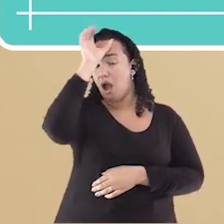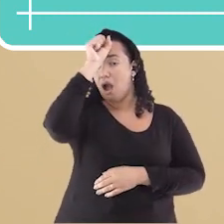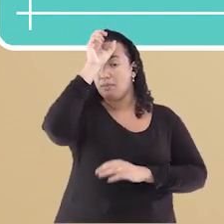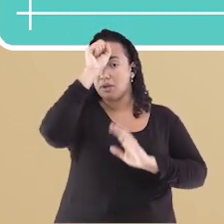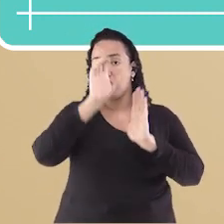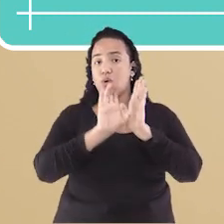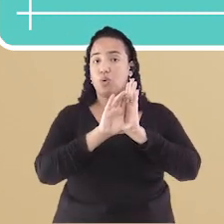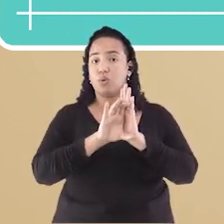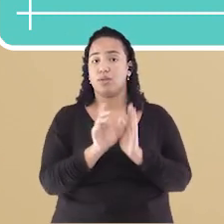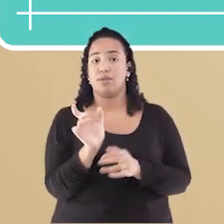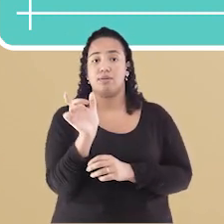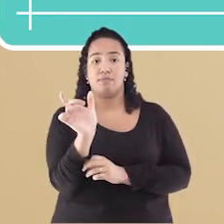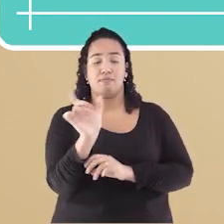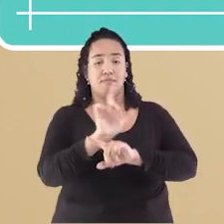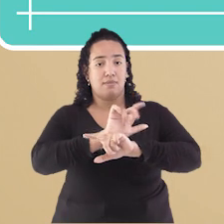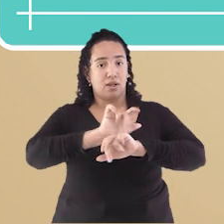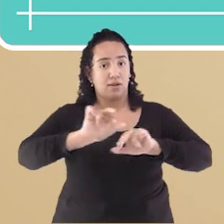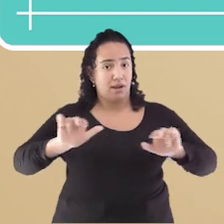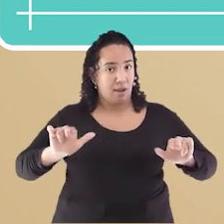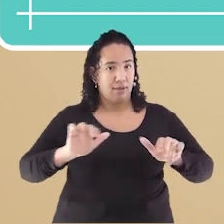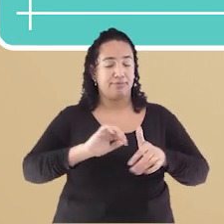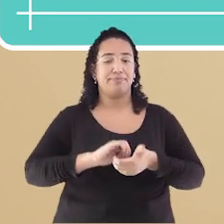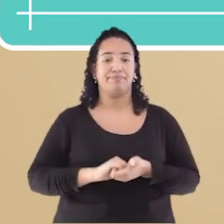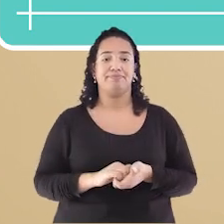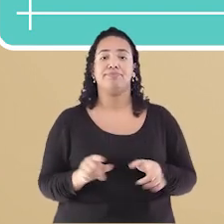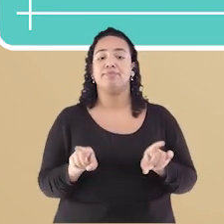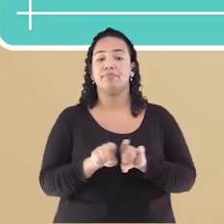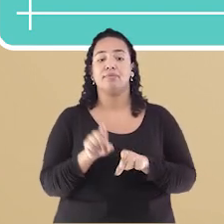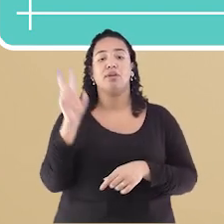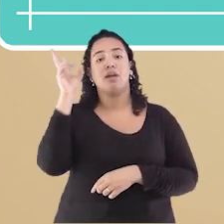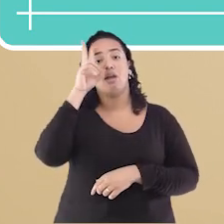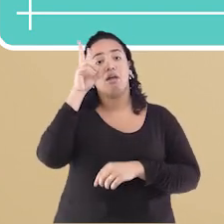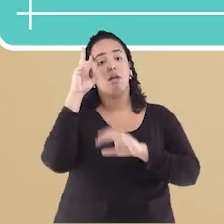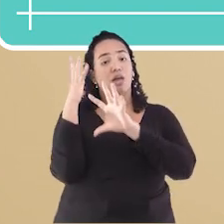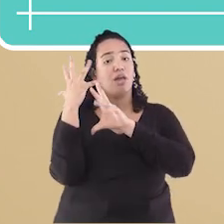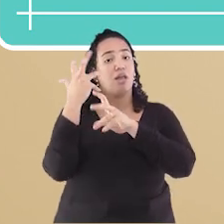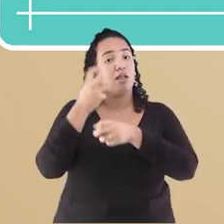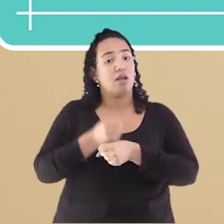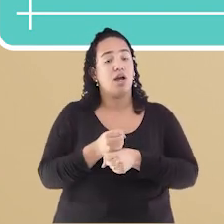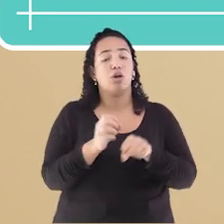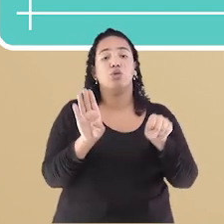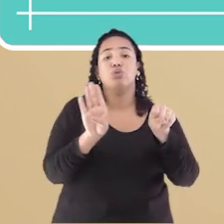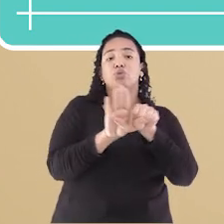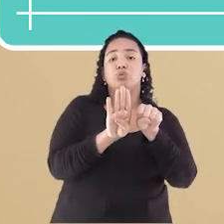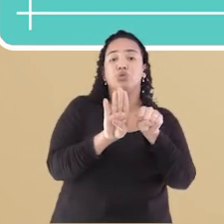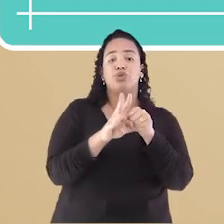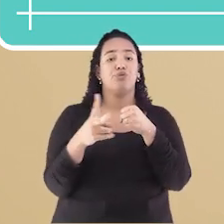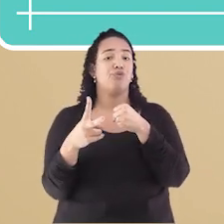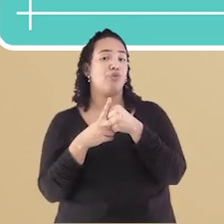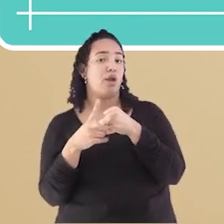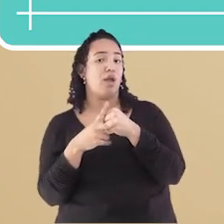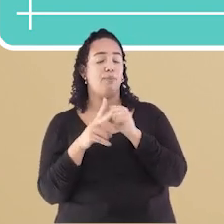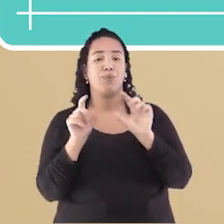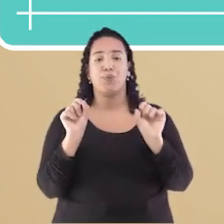conceito de polissemia Relembrar o que é substantivo e verbo